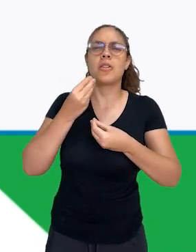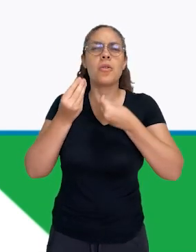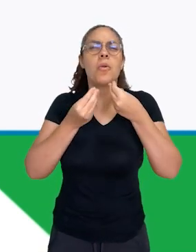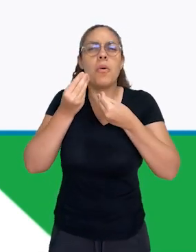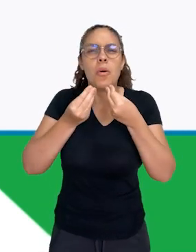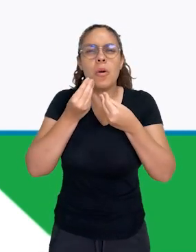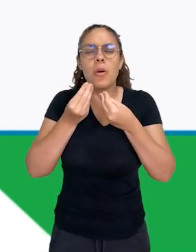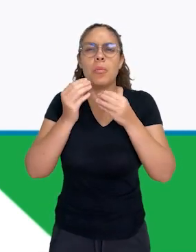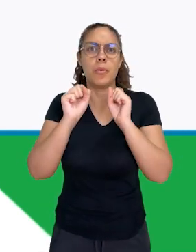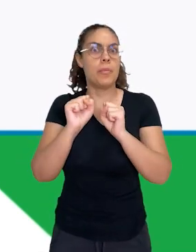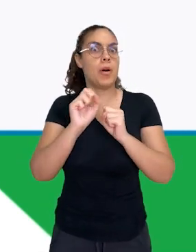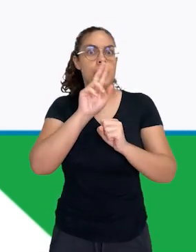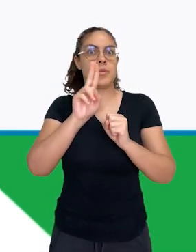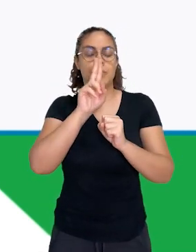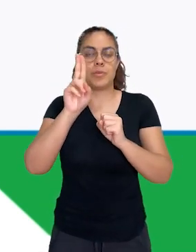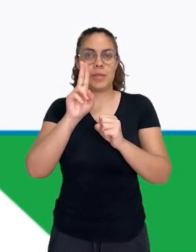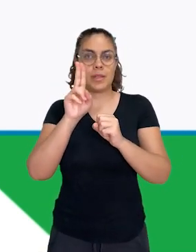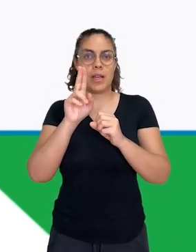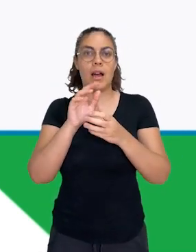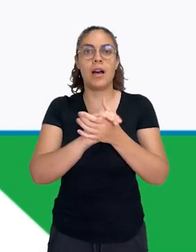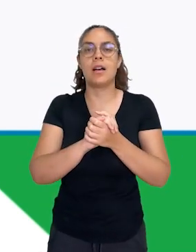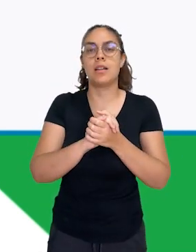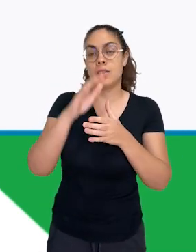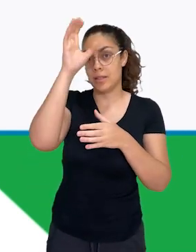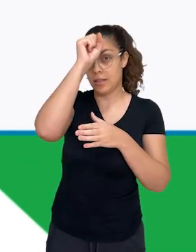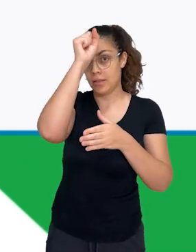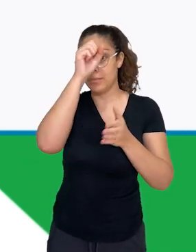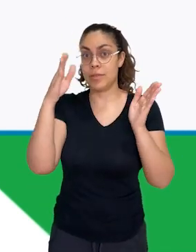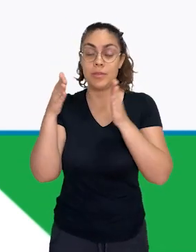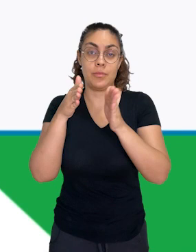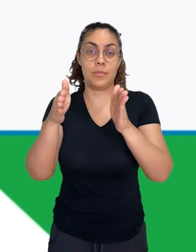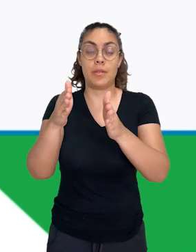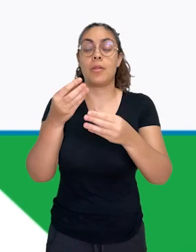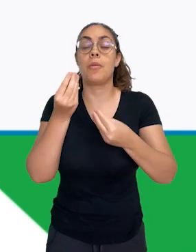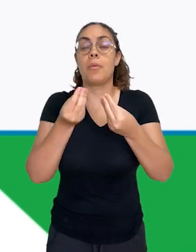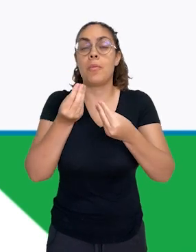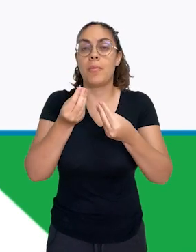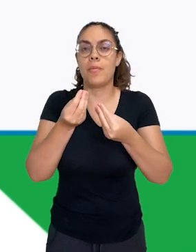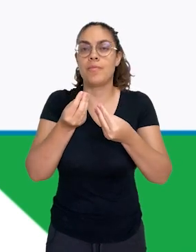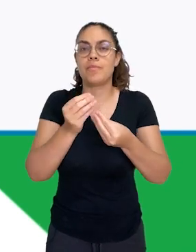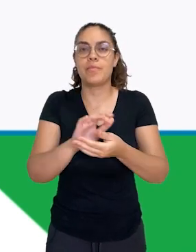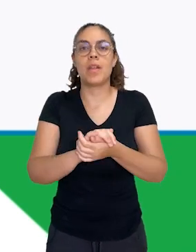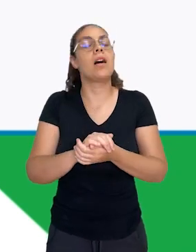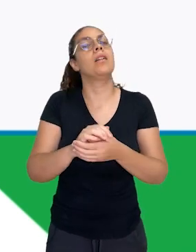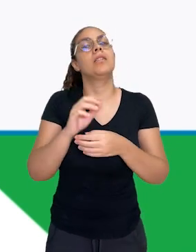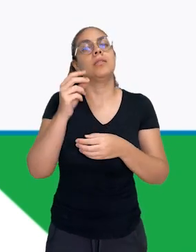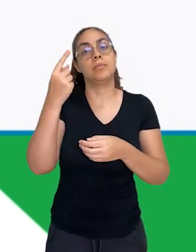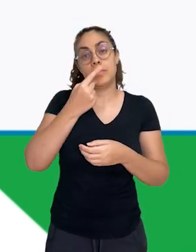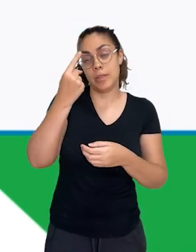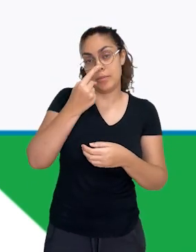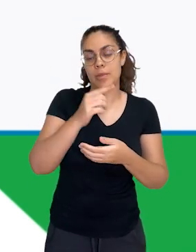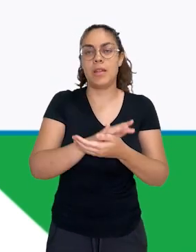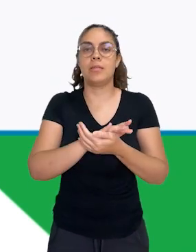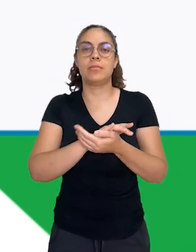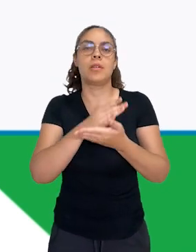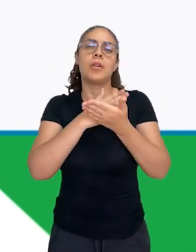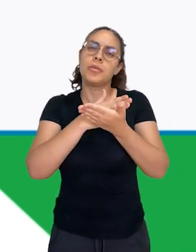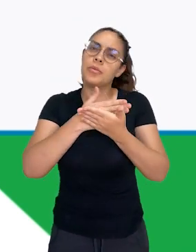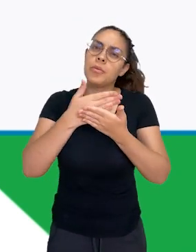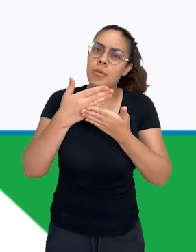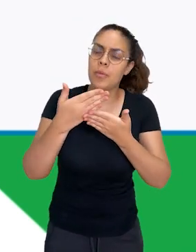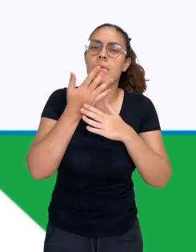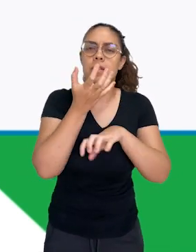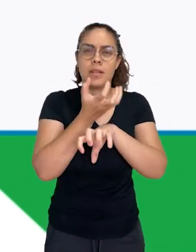híbrida eu poderia utilizar esses modelos, essa estratégia da corrida do conhecimento? Bom, primeiro, a gente pode utilizar no início de um